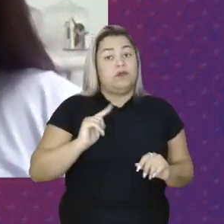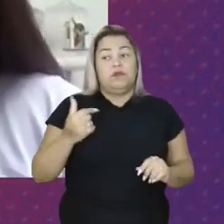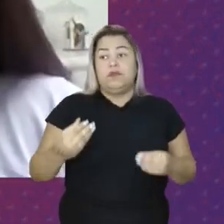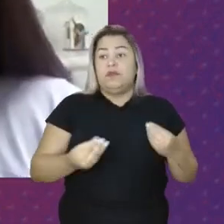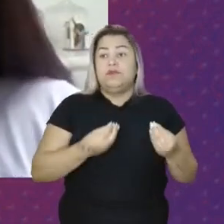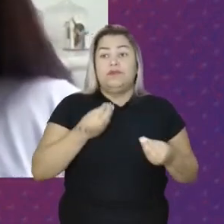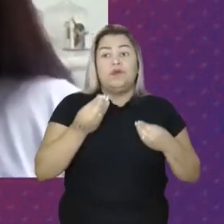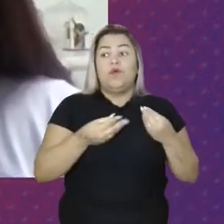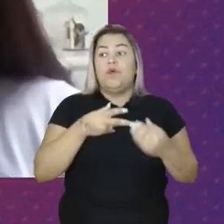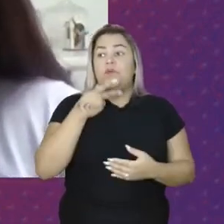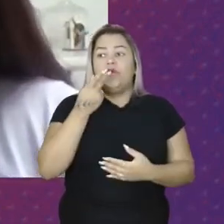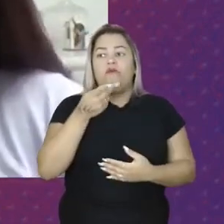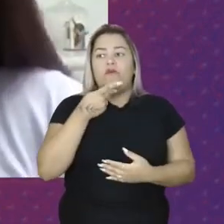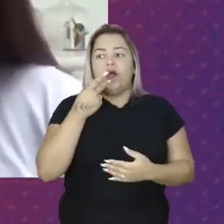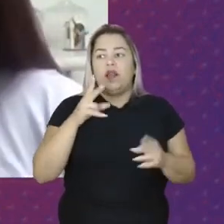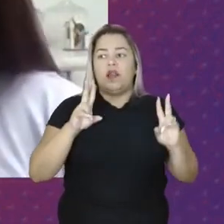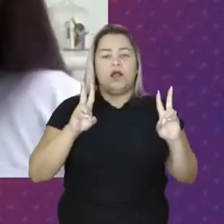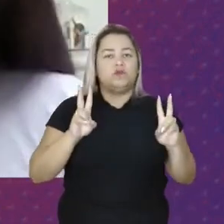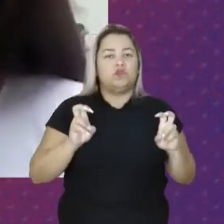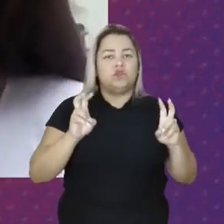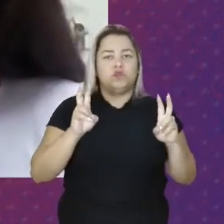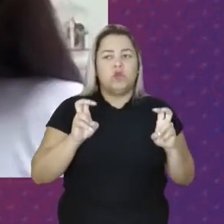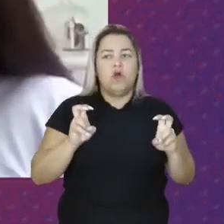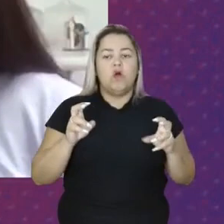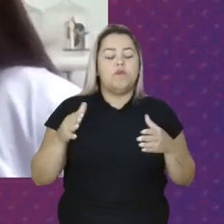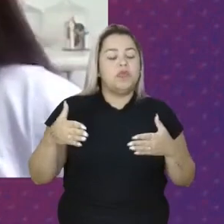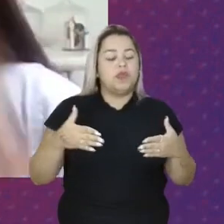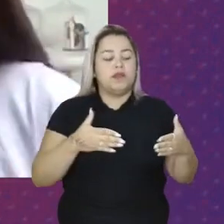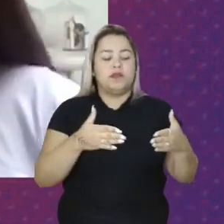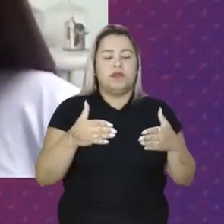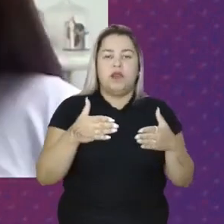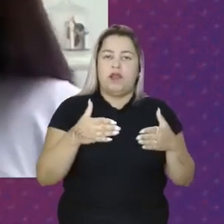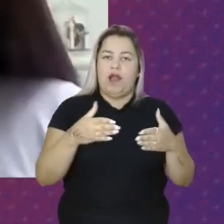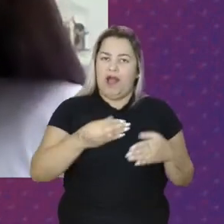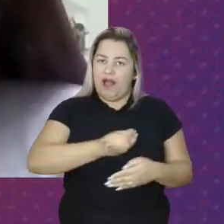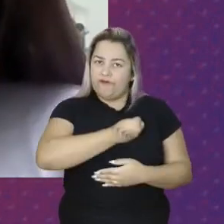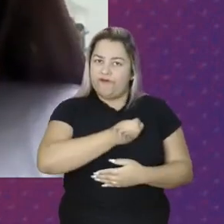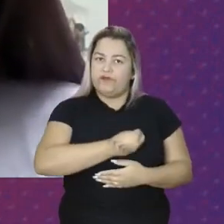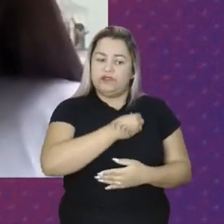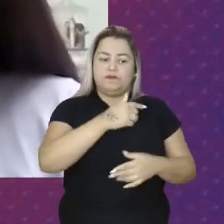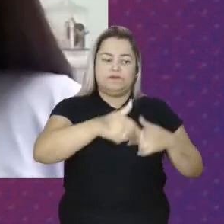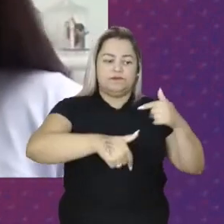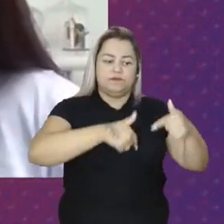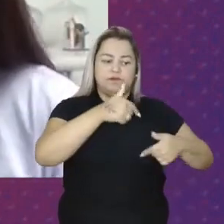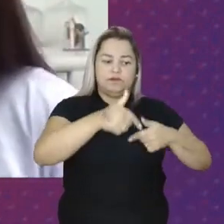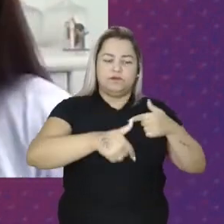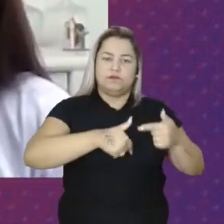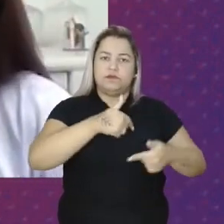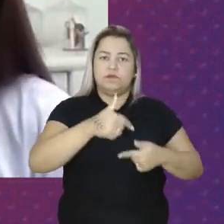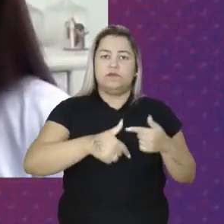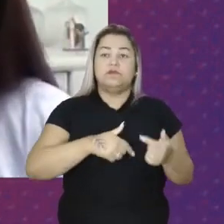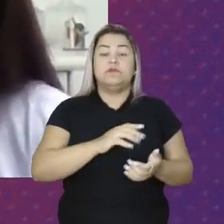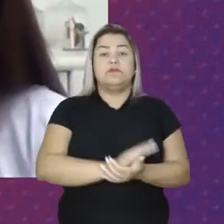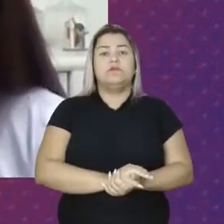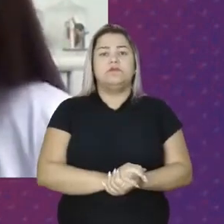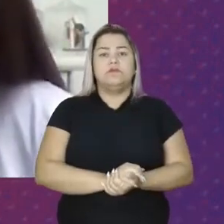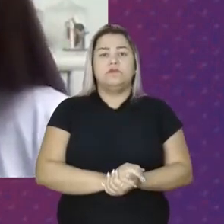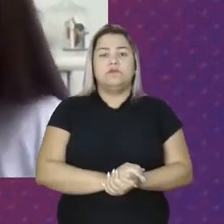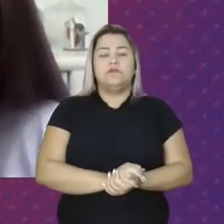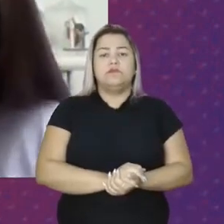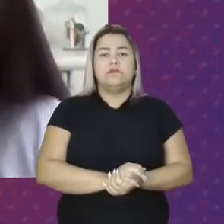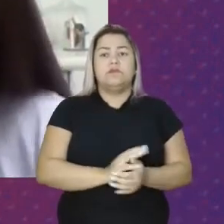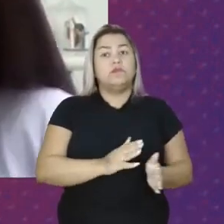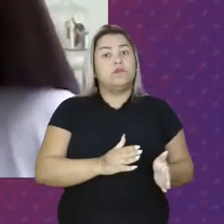como Falar sobre A trajetória A vida das trabalhadoras rurais Sem considerar O